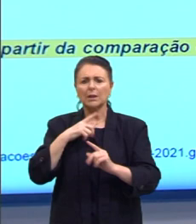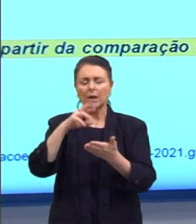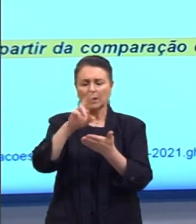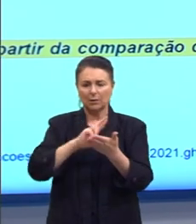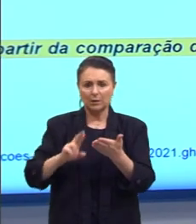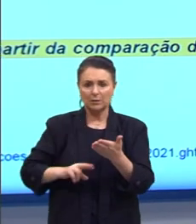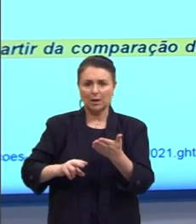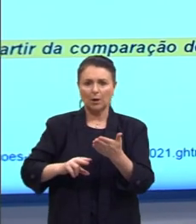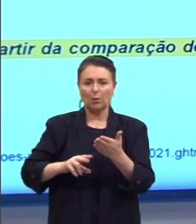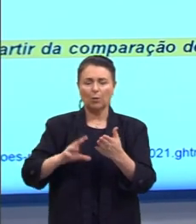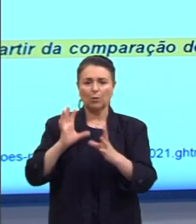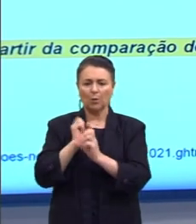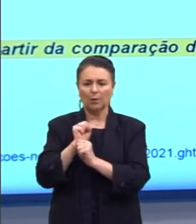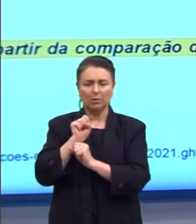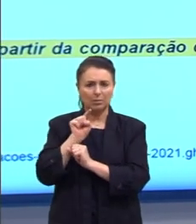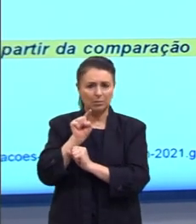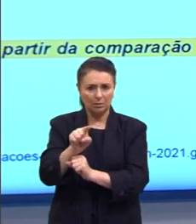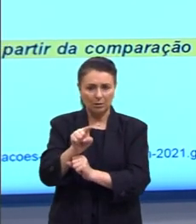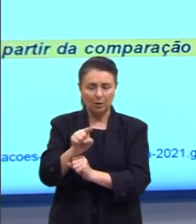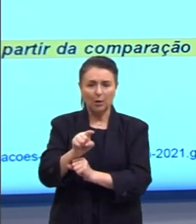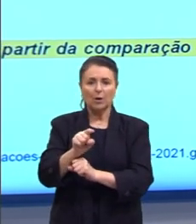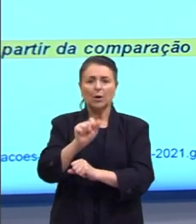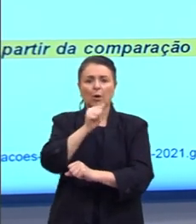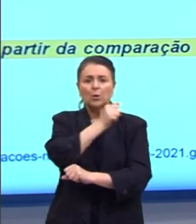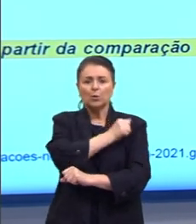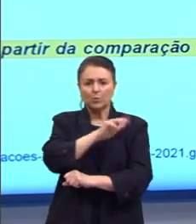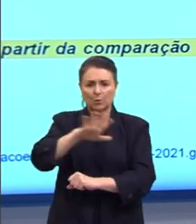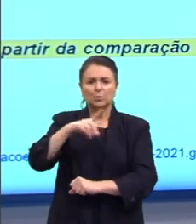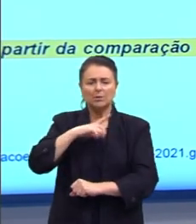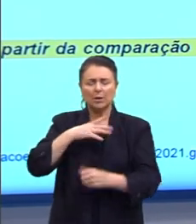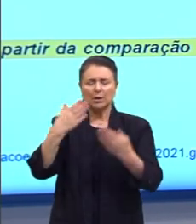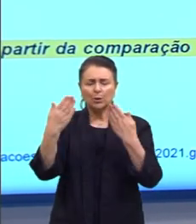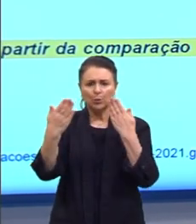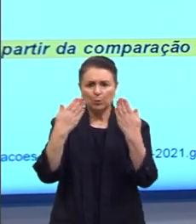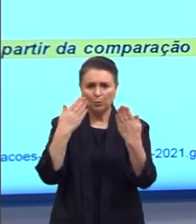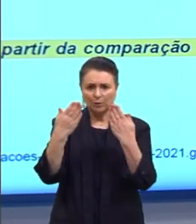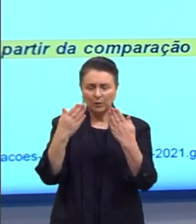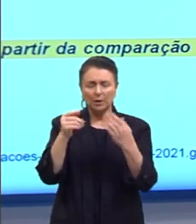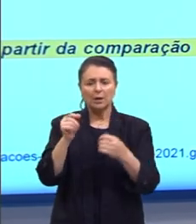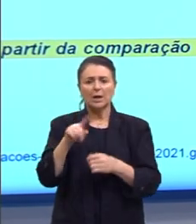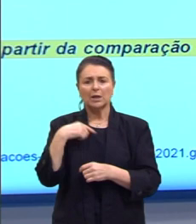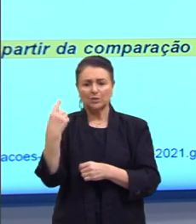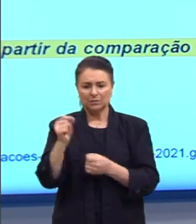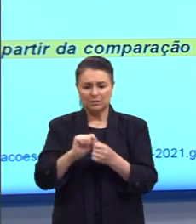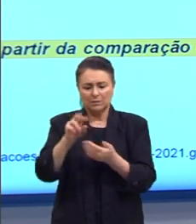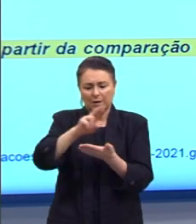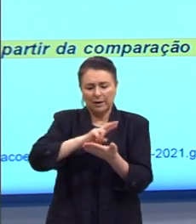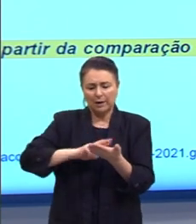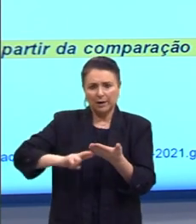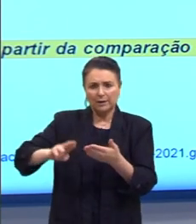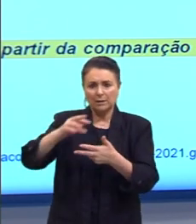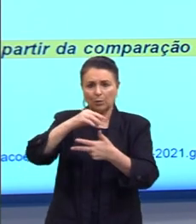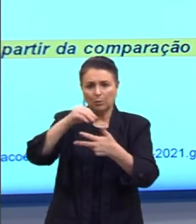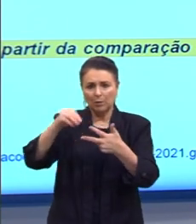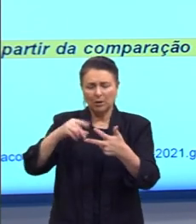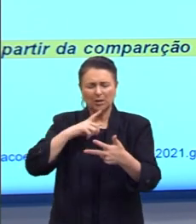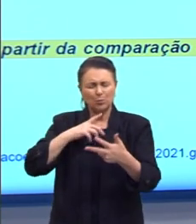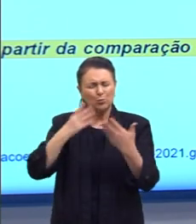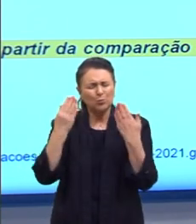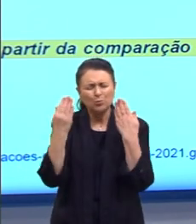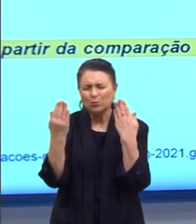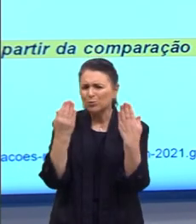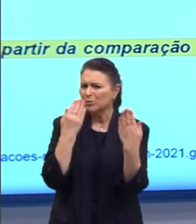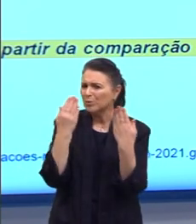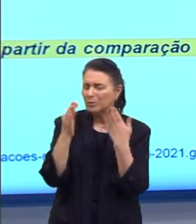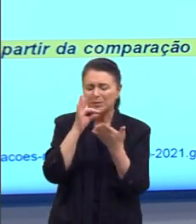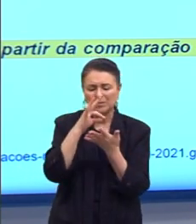Atamil e que os alunos ainda costumam ter bastante dúvida. A gente que vai fazer a redação do Enem, a gente ainda tem muita dúvida em relação